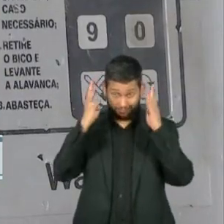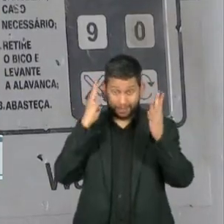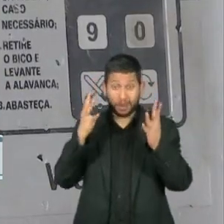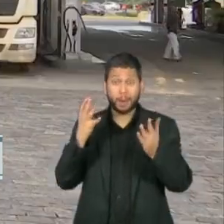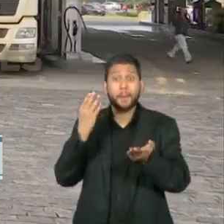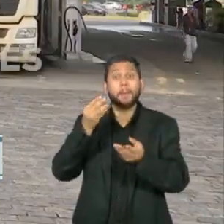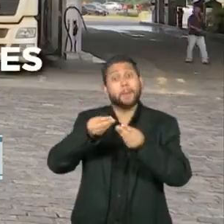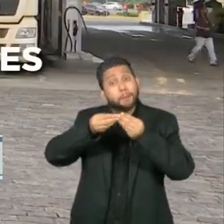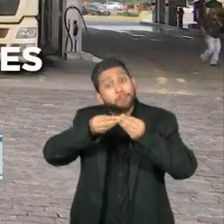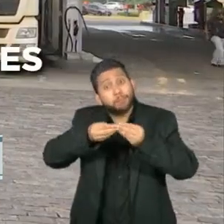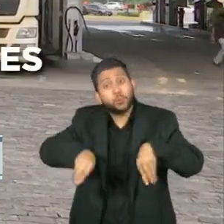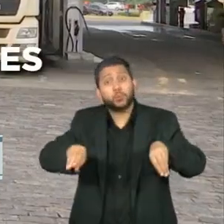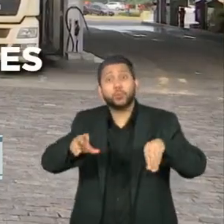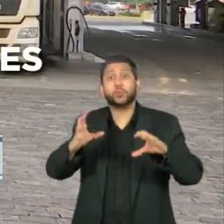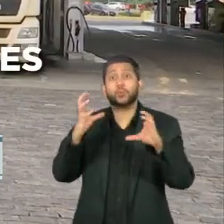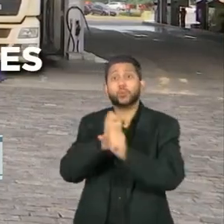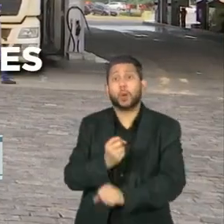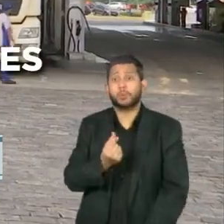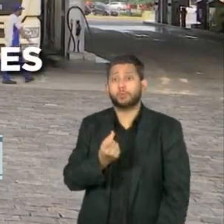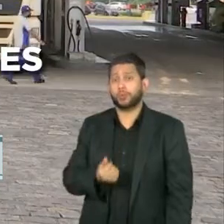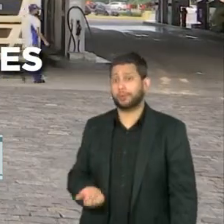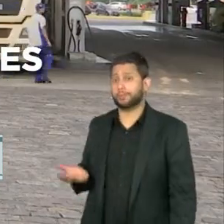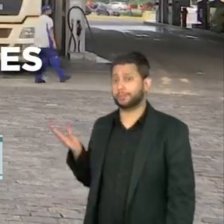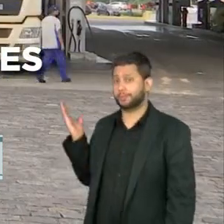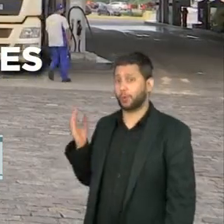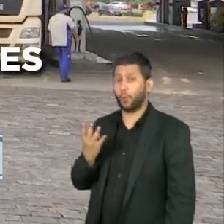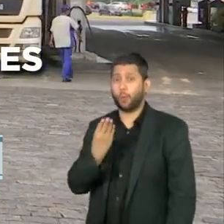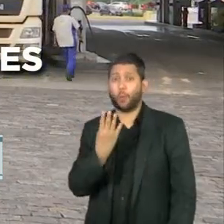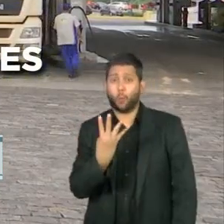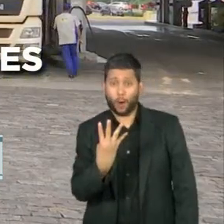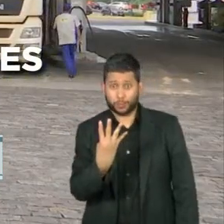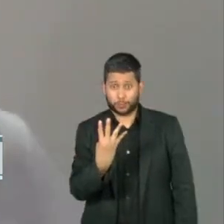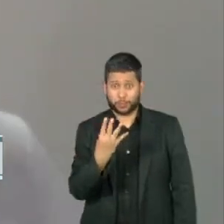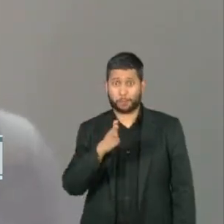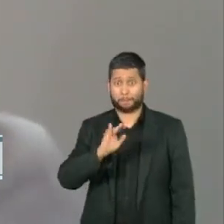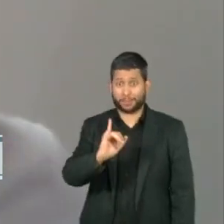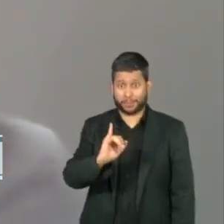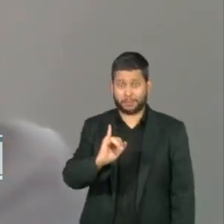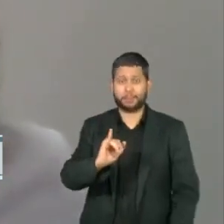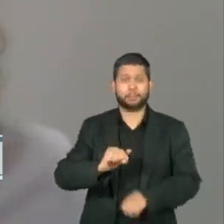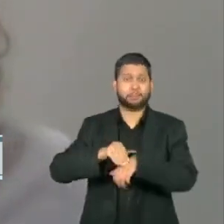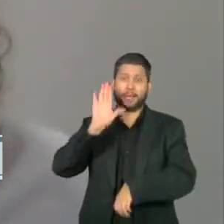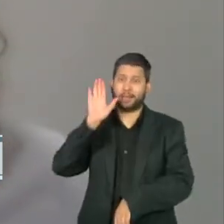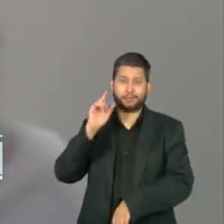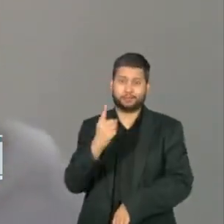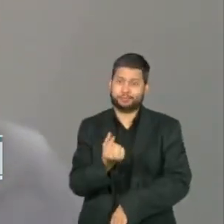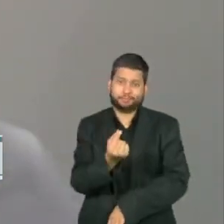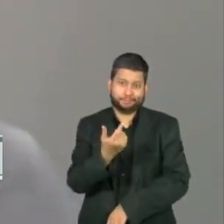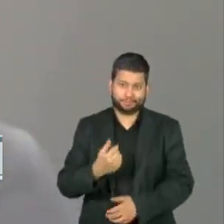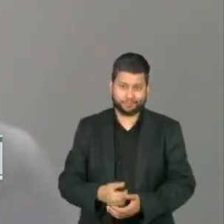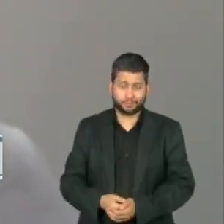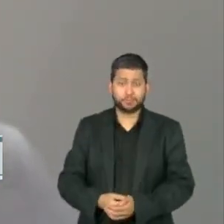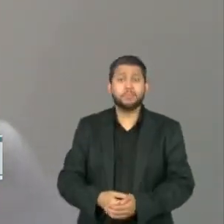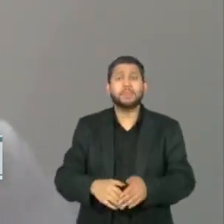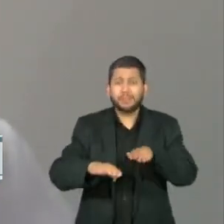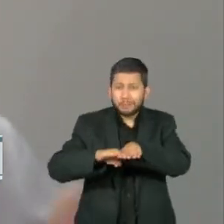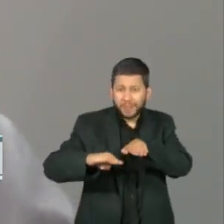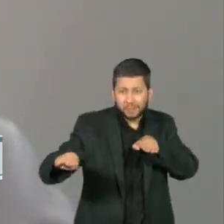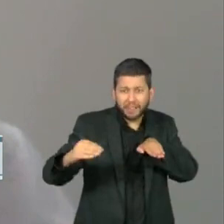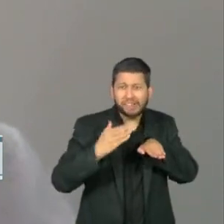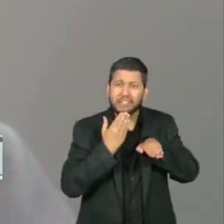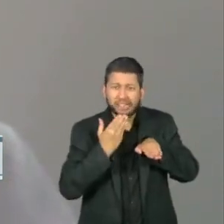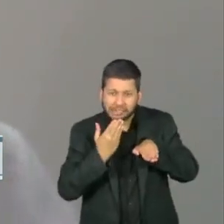e de passageiros no Brasil em 2021 passou de 4 bilhões de reais. Qualquer defeito no pavimento ou qualquer